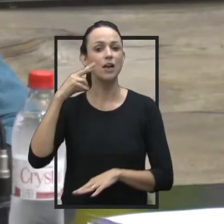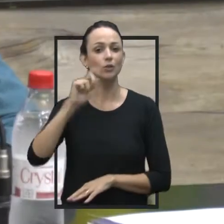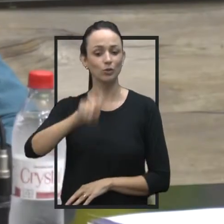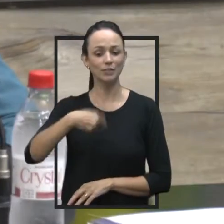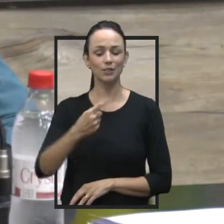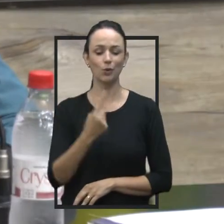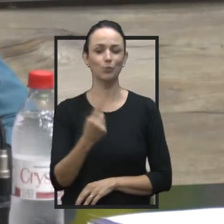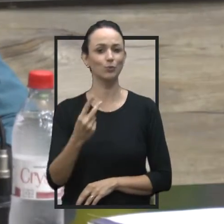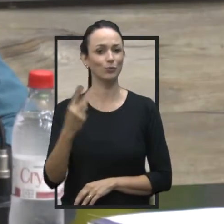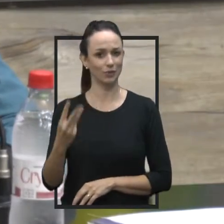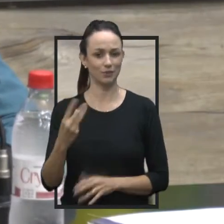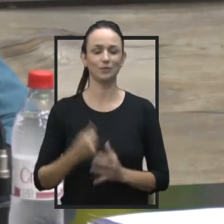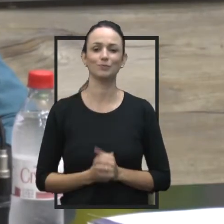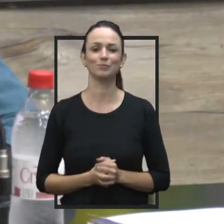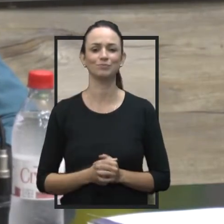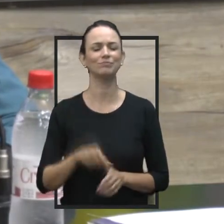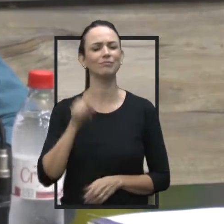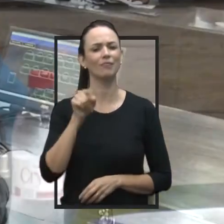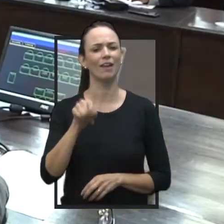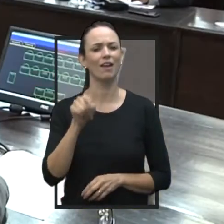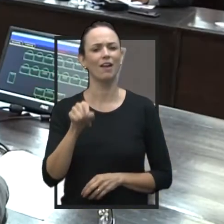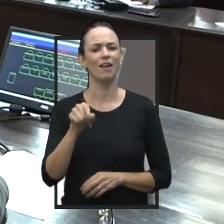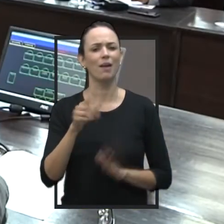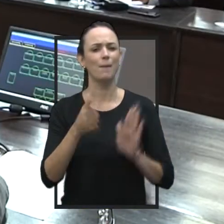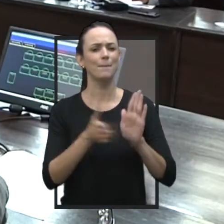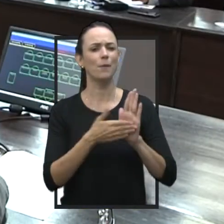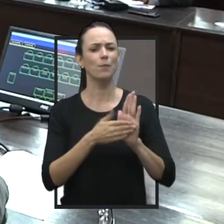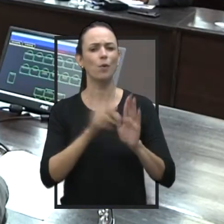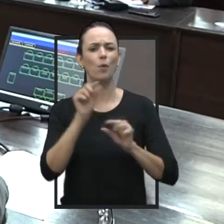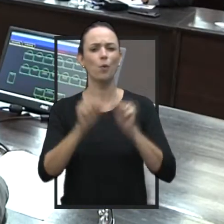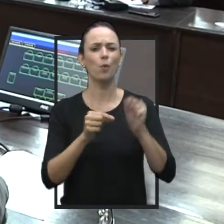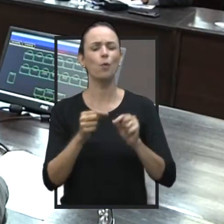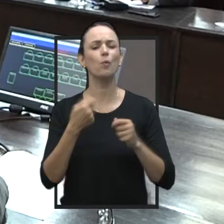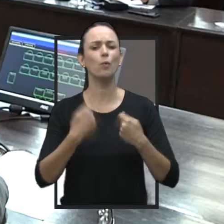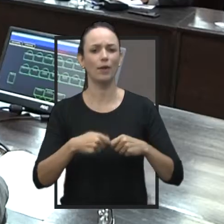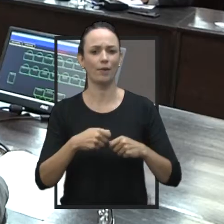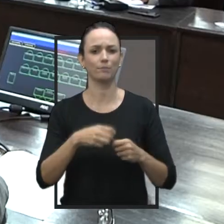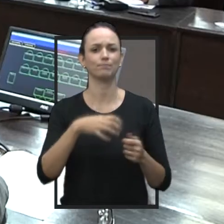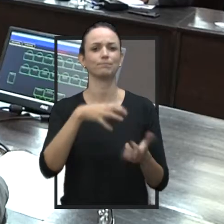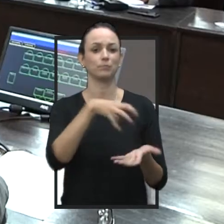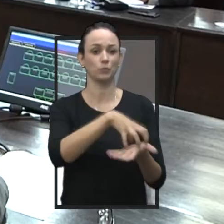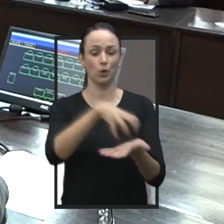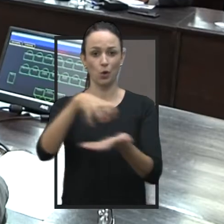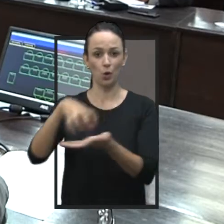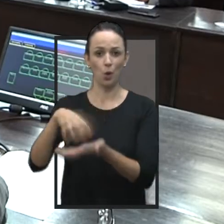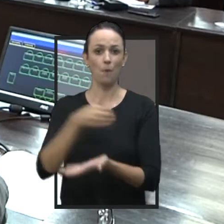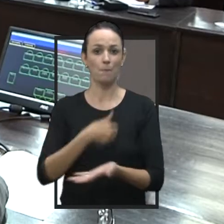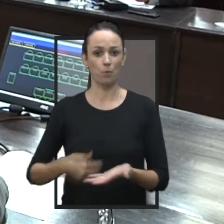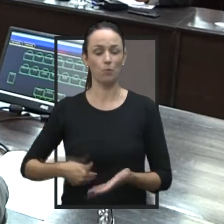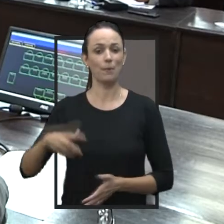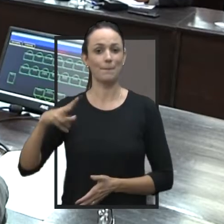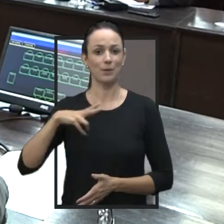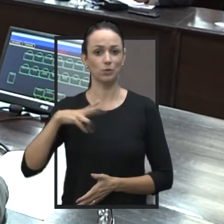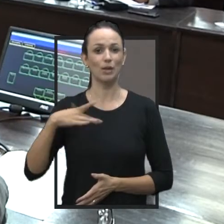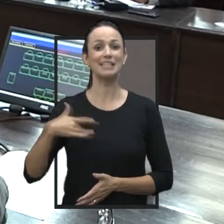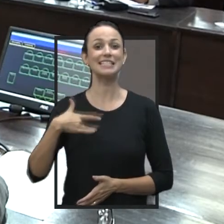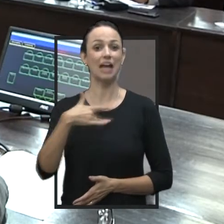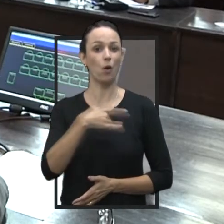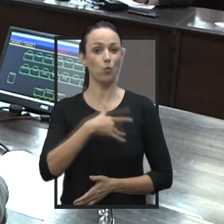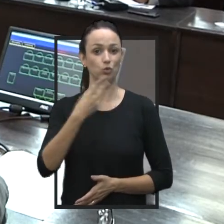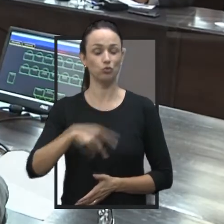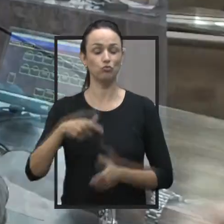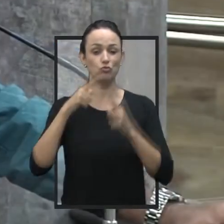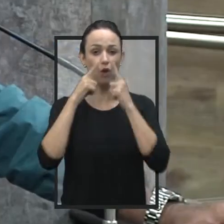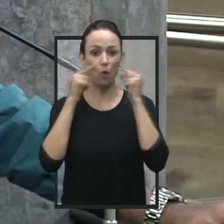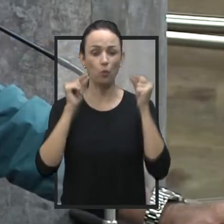vereador Paulo César Gambarini. De acordo com a propositura, deverão ficar as unidades públicas e privadas de saúde do